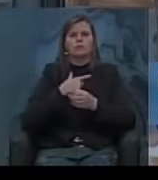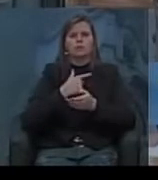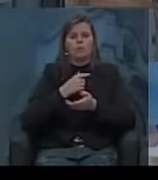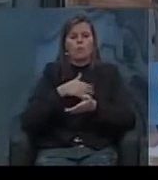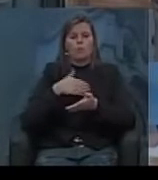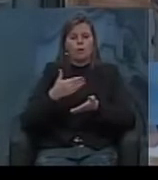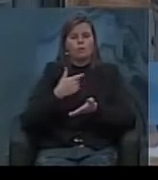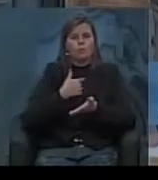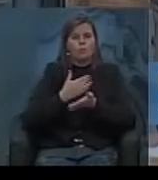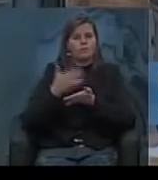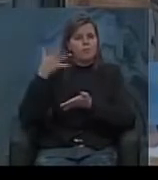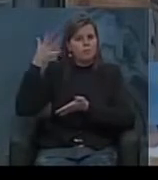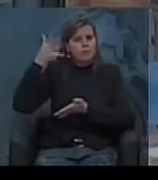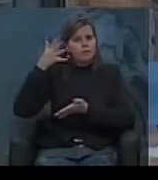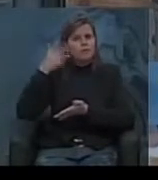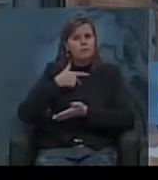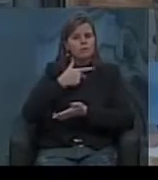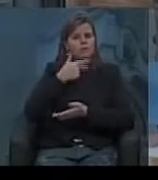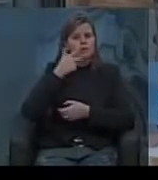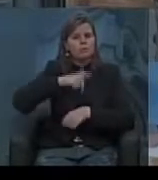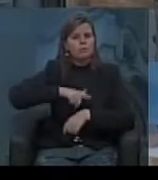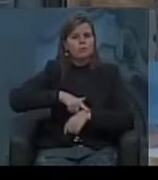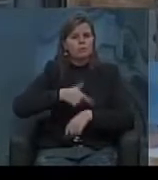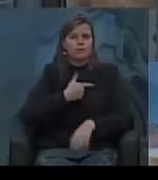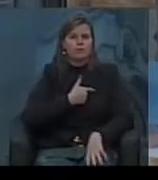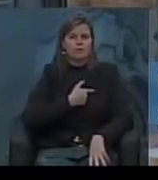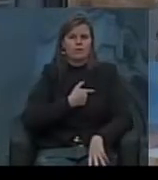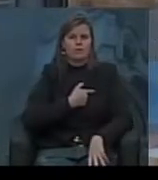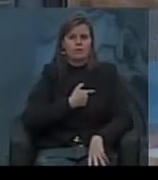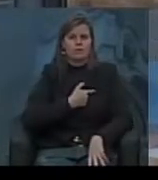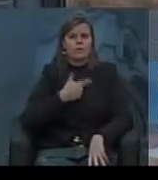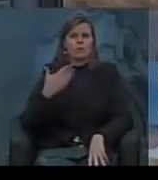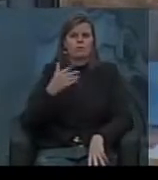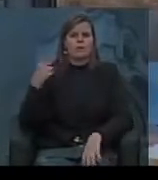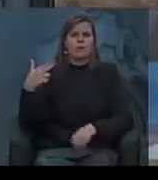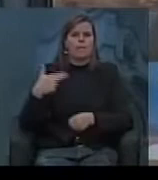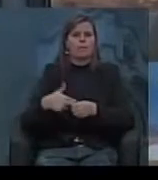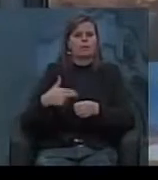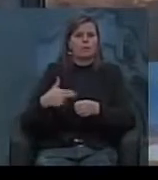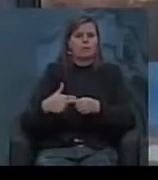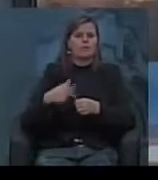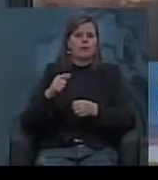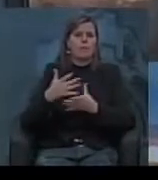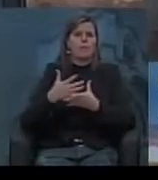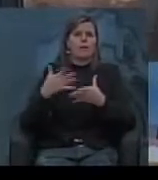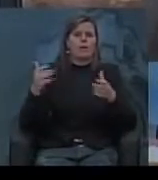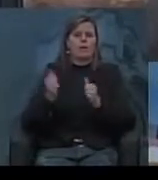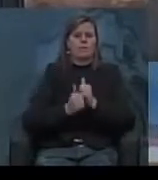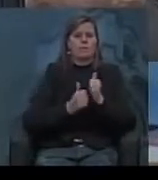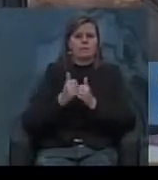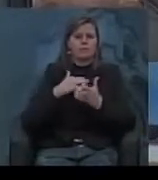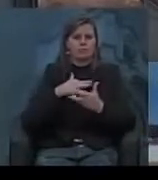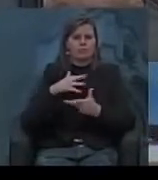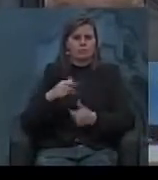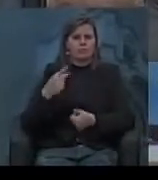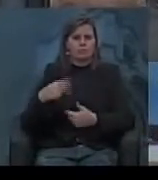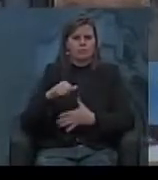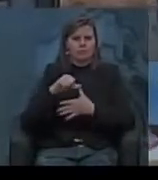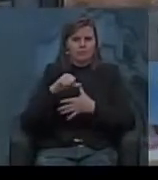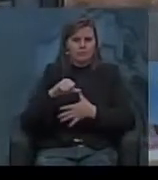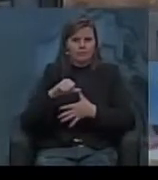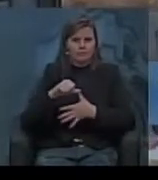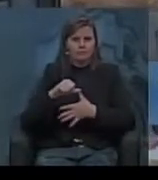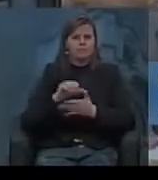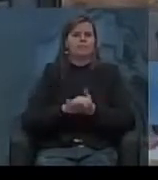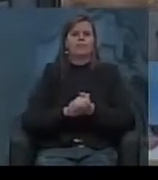palestra, eu falei sobre a questão da era Vargas. Hoje, a Petrobras é uma das maiores multinacionais da América Latina e do mundo.